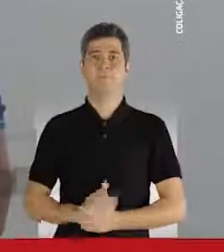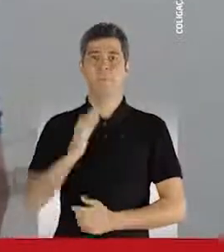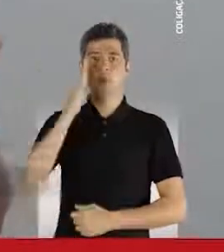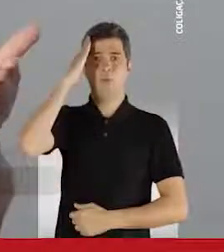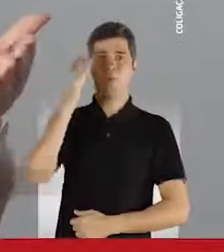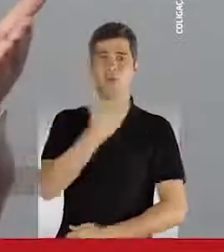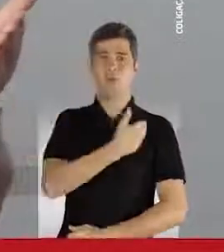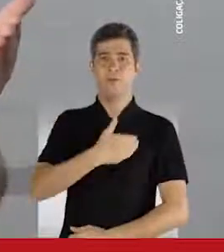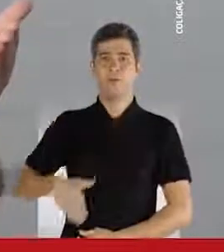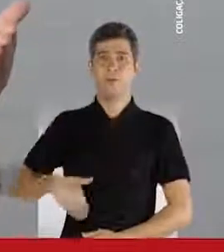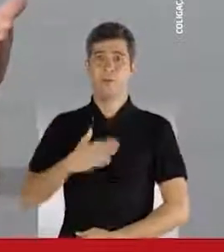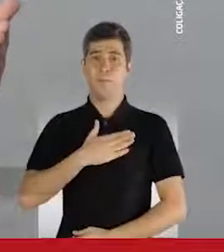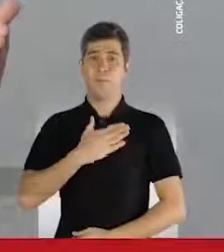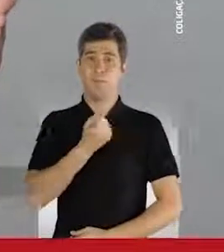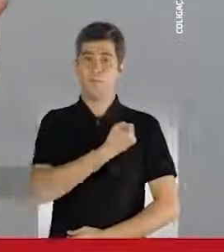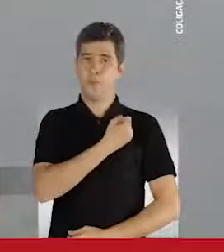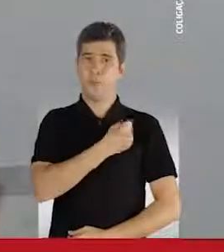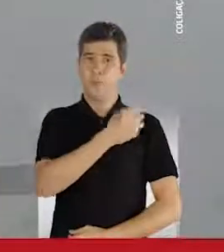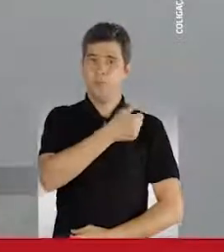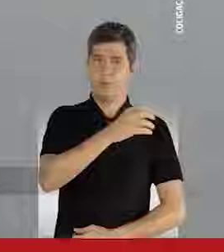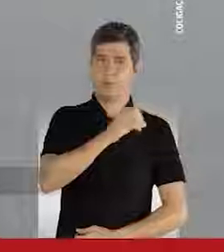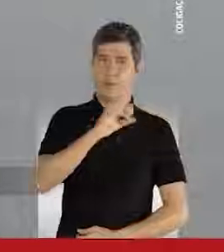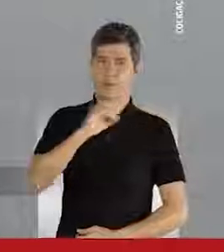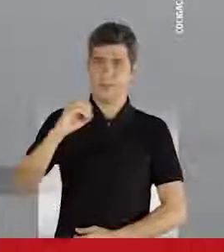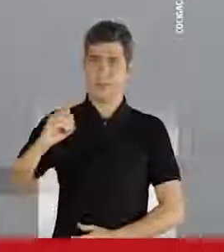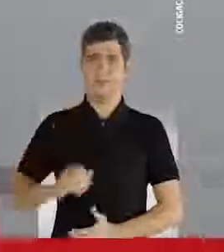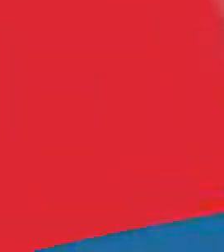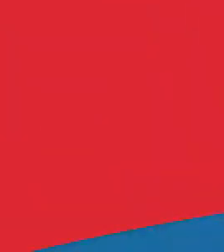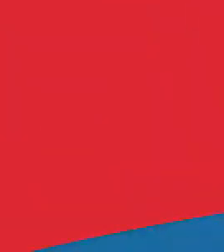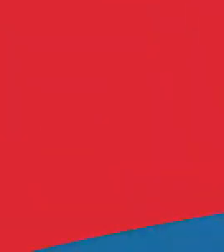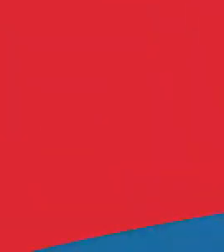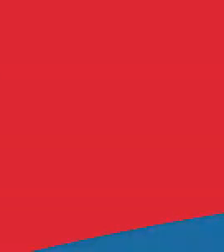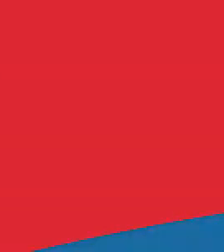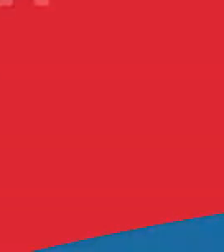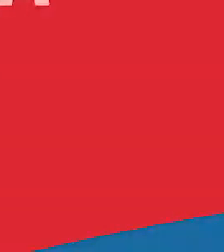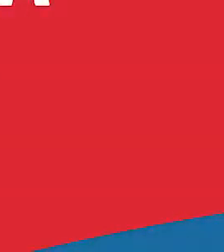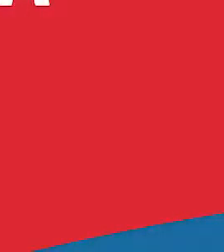Neto. O mar governador e meu número é 10-0-0.